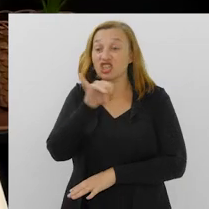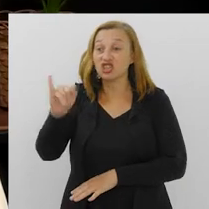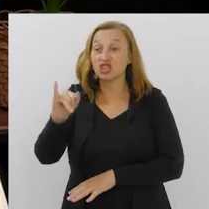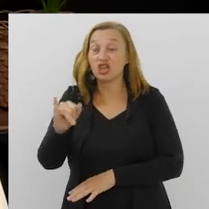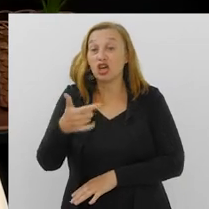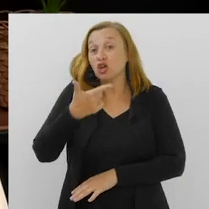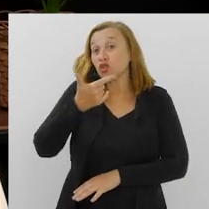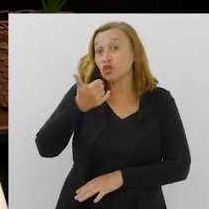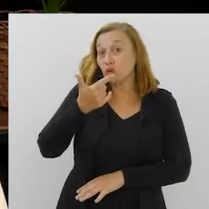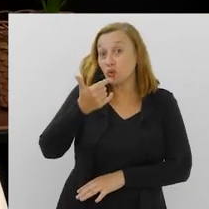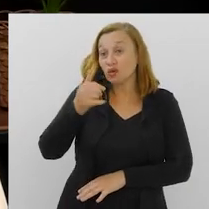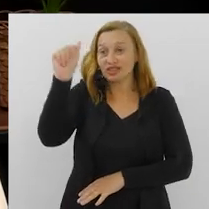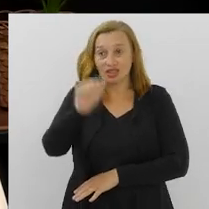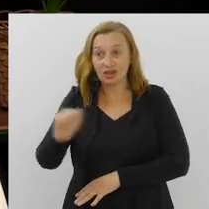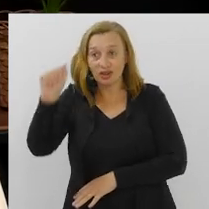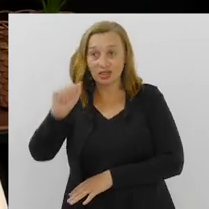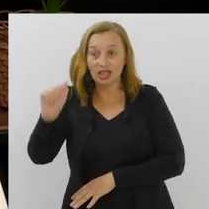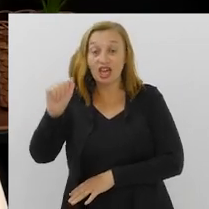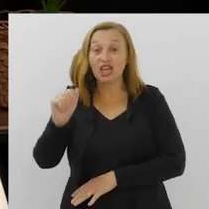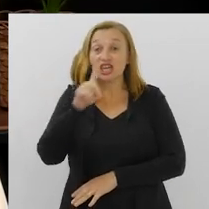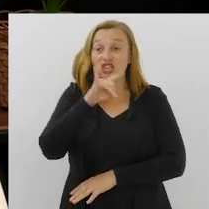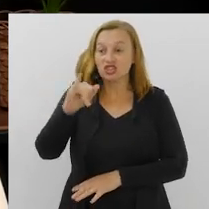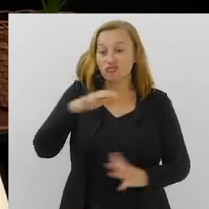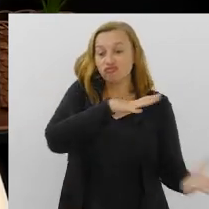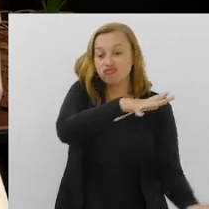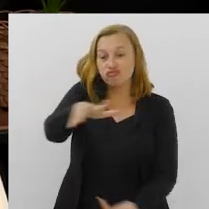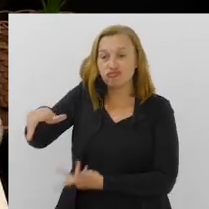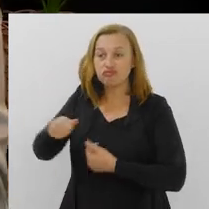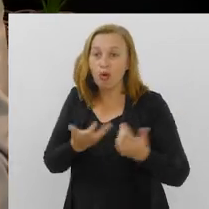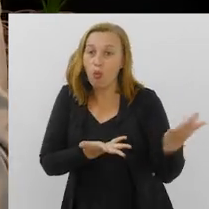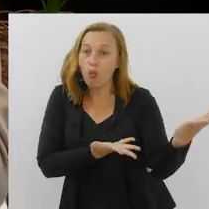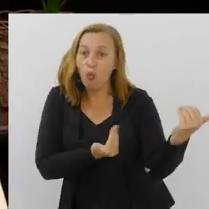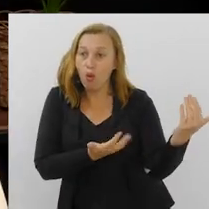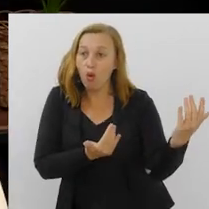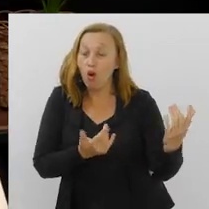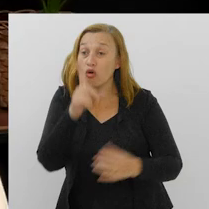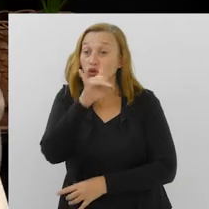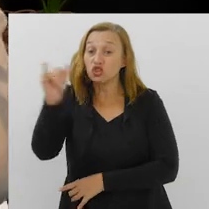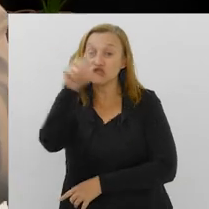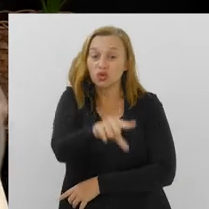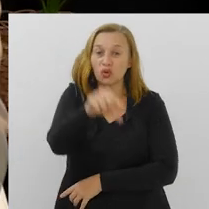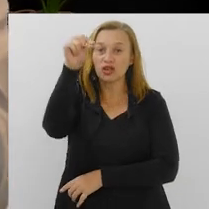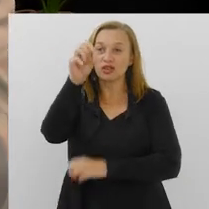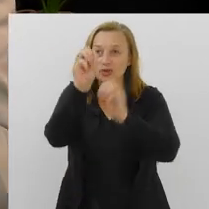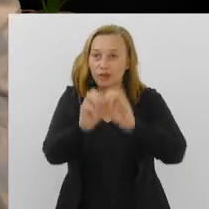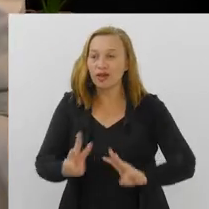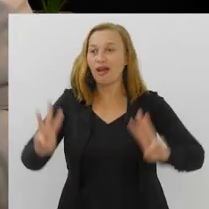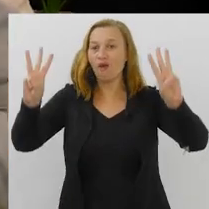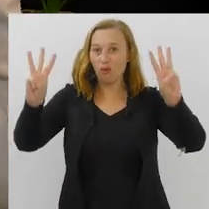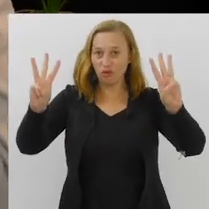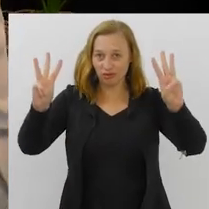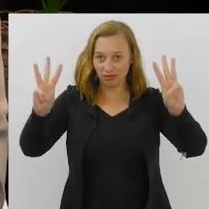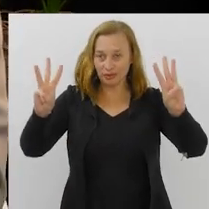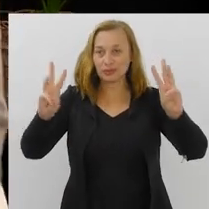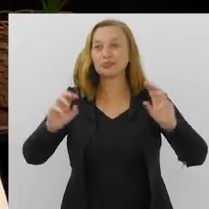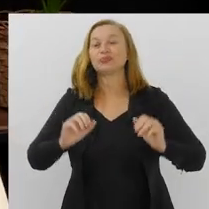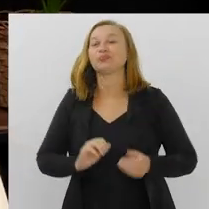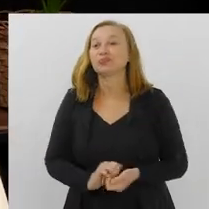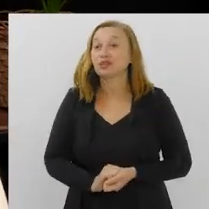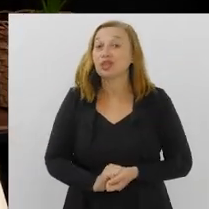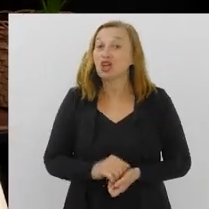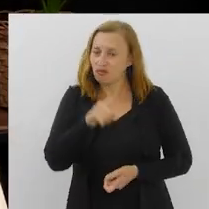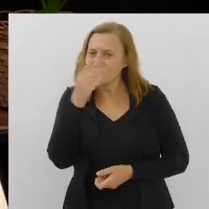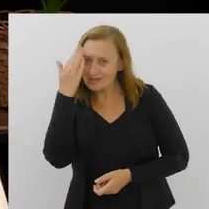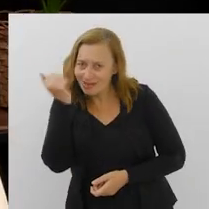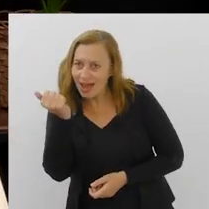de agosto, o Dia Internacional da Juventude, um dia instituído pela ONU, Organização das Nações Unidas. E você